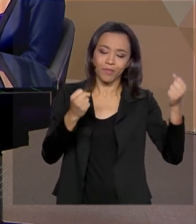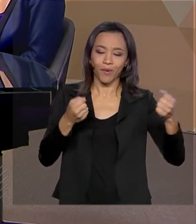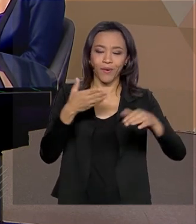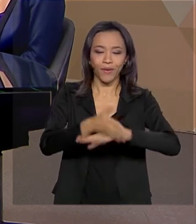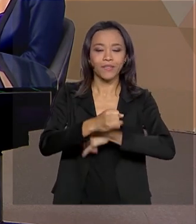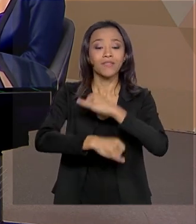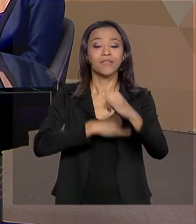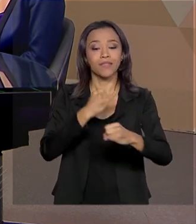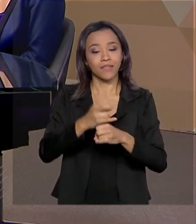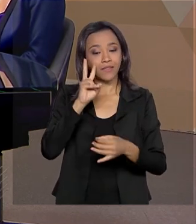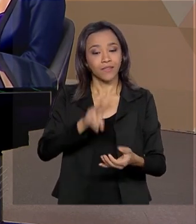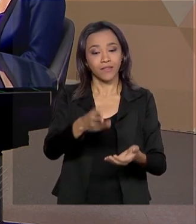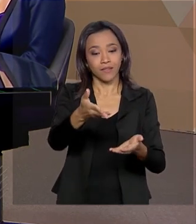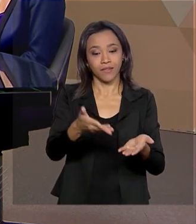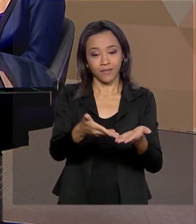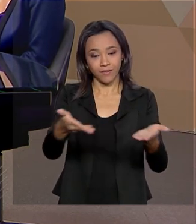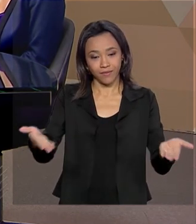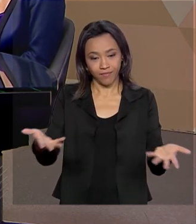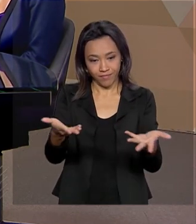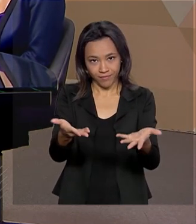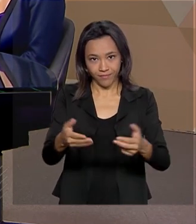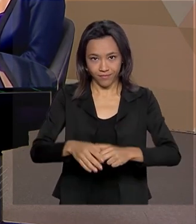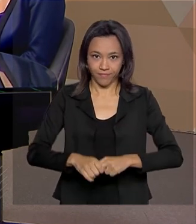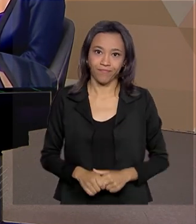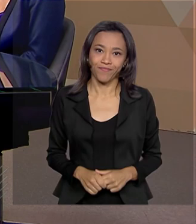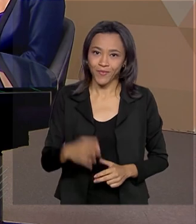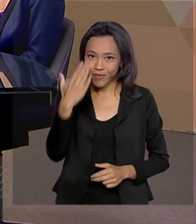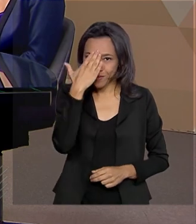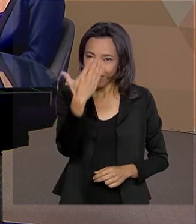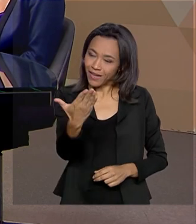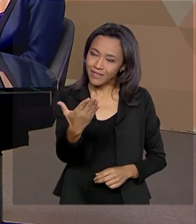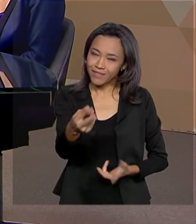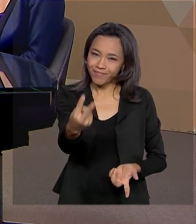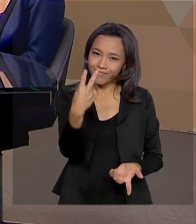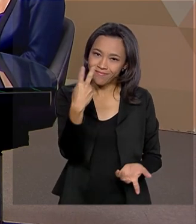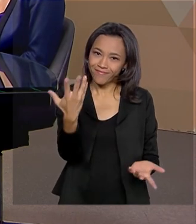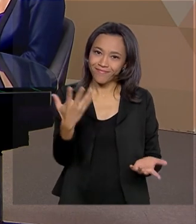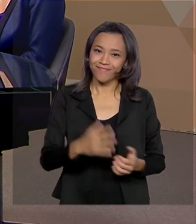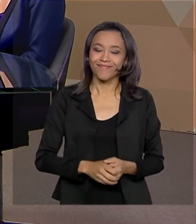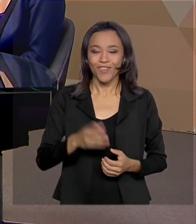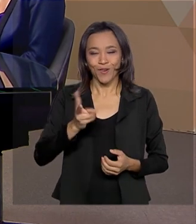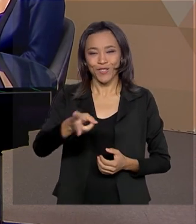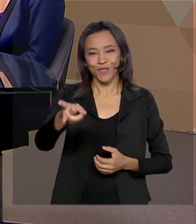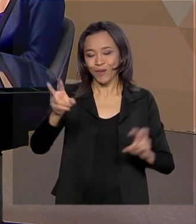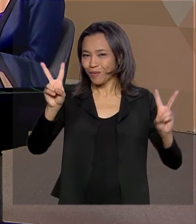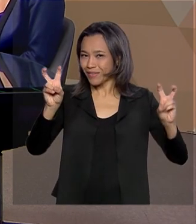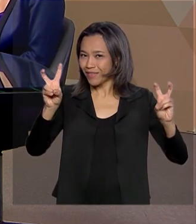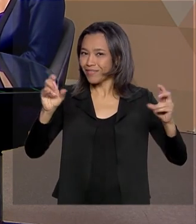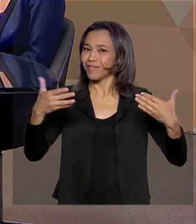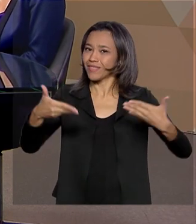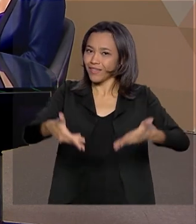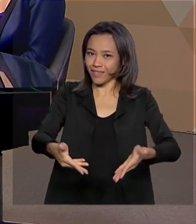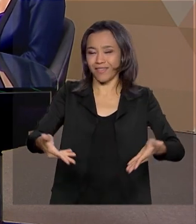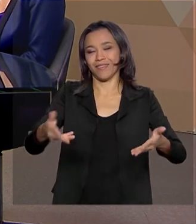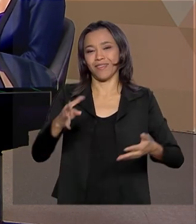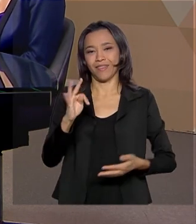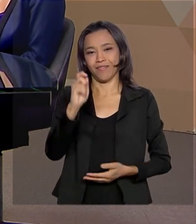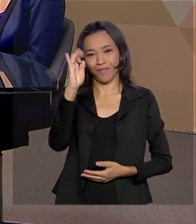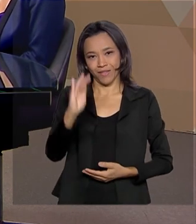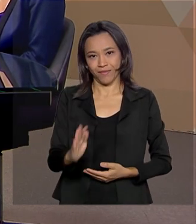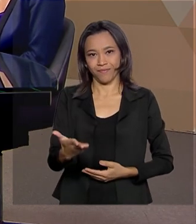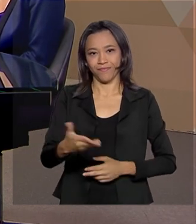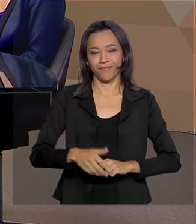nosso canal no YouTube ou baixe o EBC Play. Obrigada pela companhia. O Brasil continua em pauta aqui na TV Brasil.